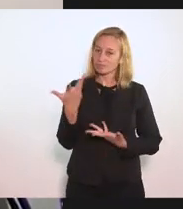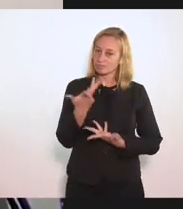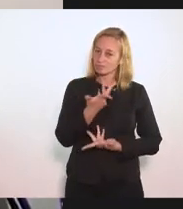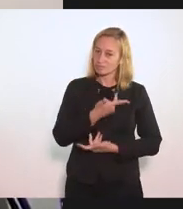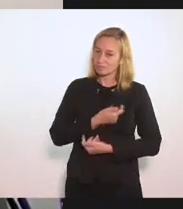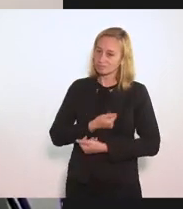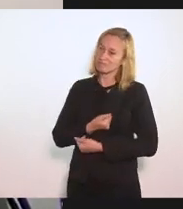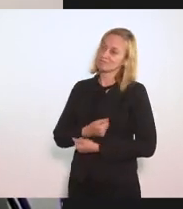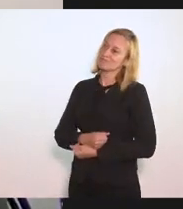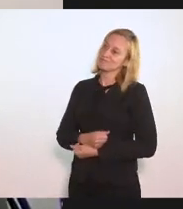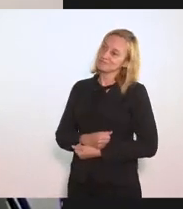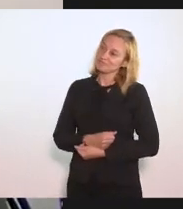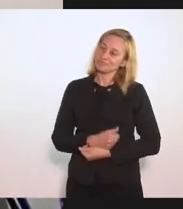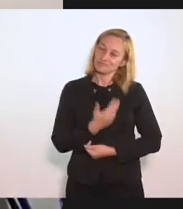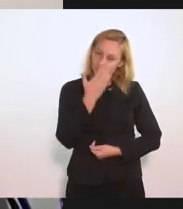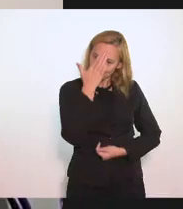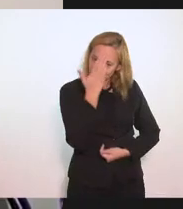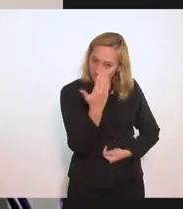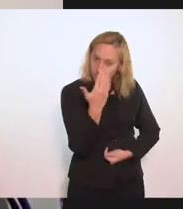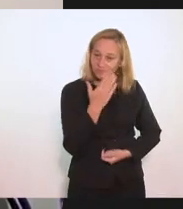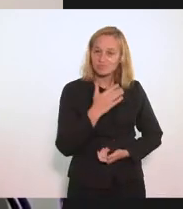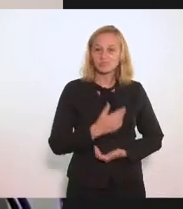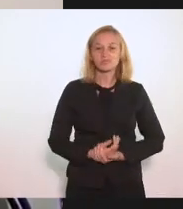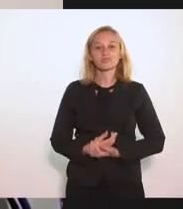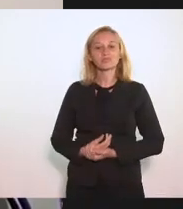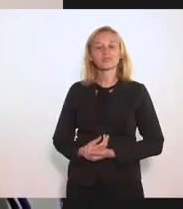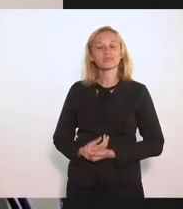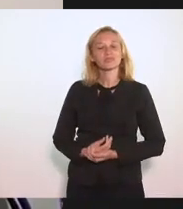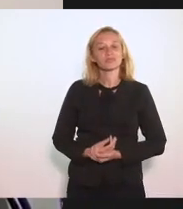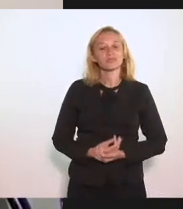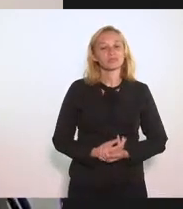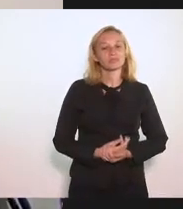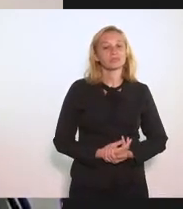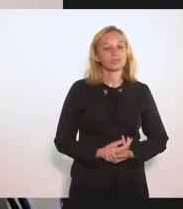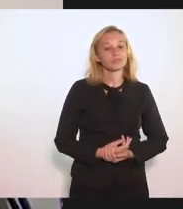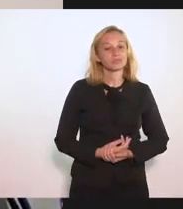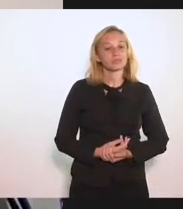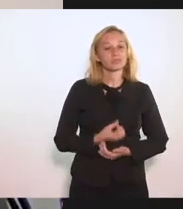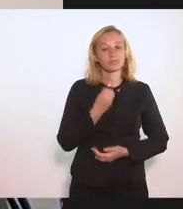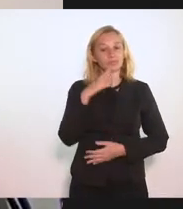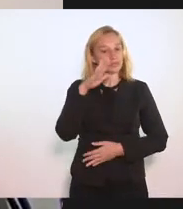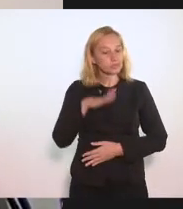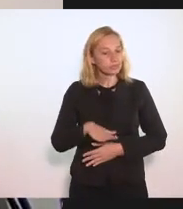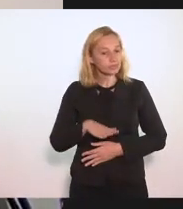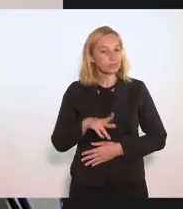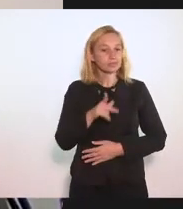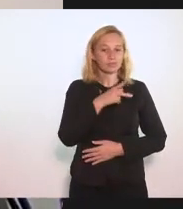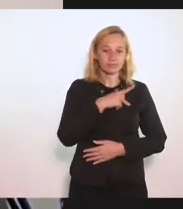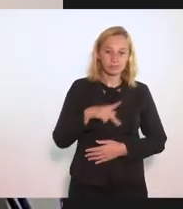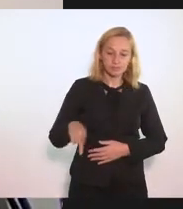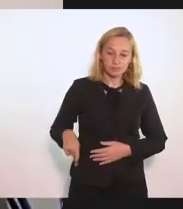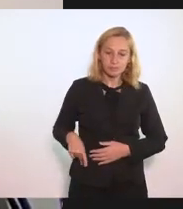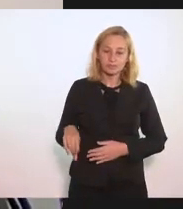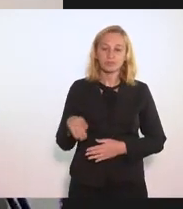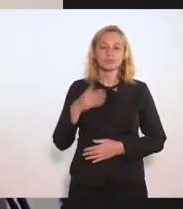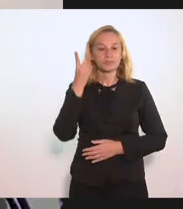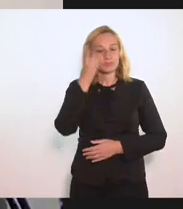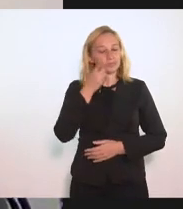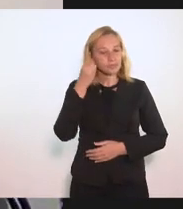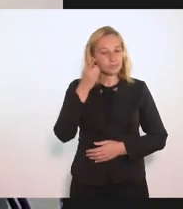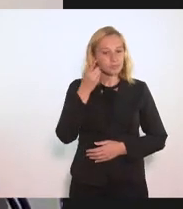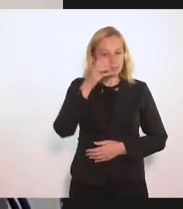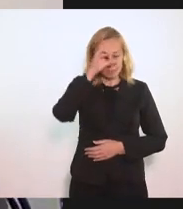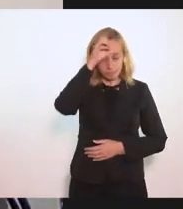gentil Muito obrigada Deputada Uma boa tarde Senhora presidente Deputada Tia Ju